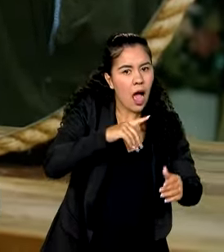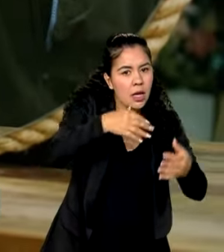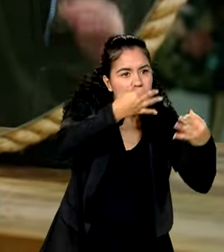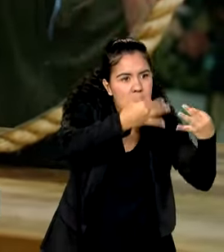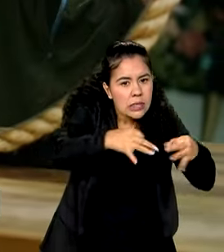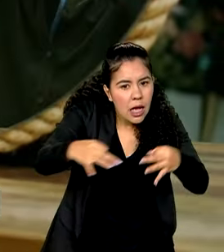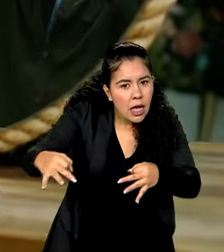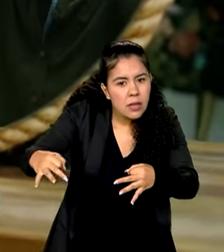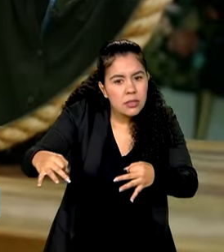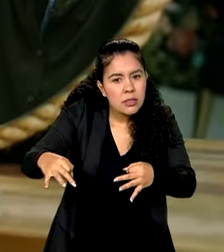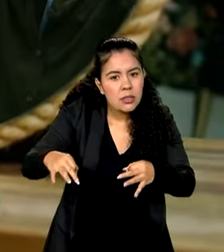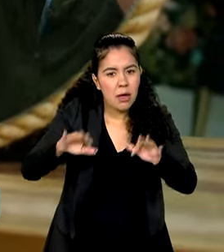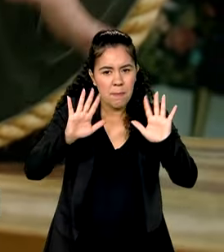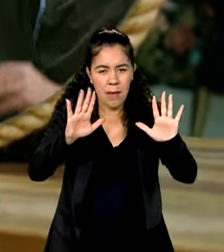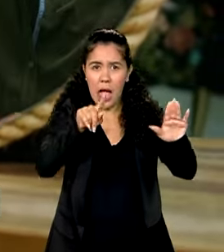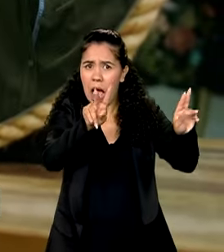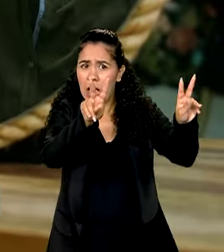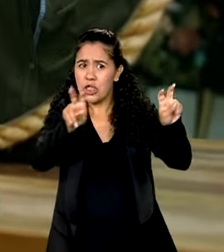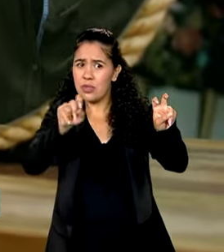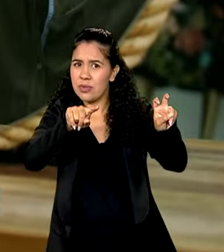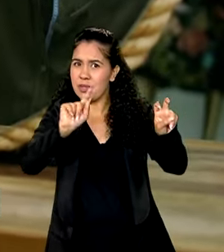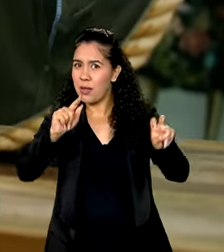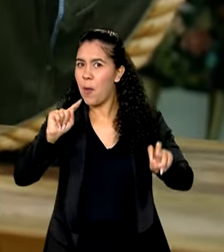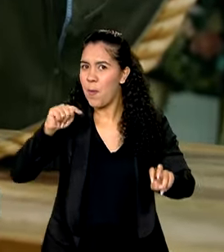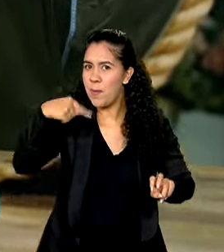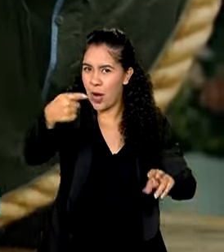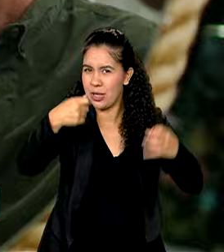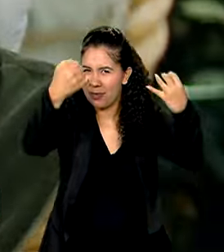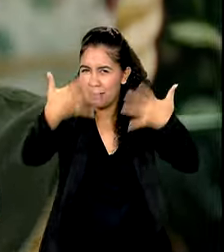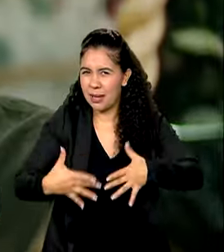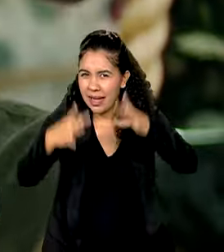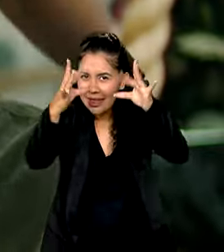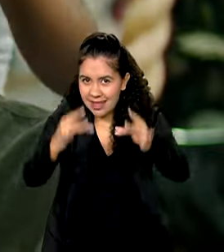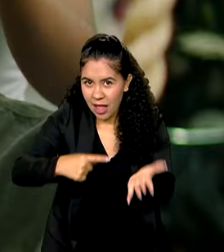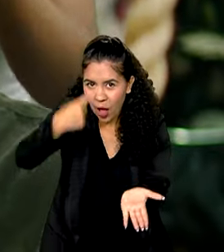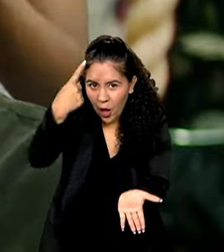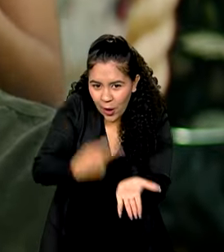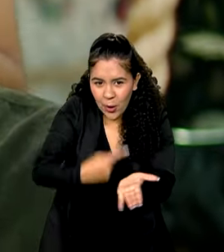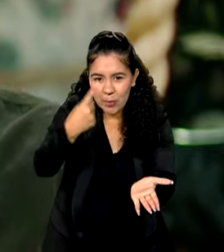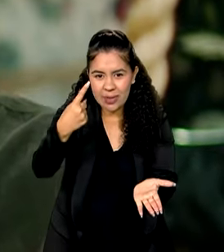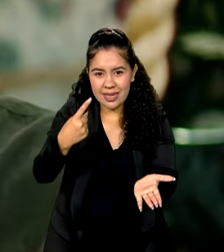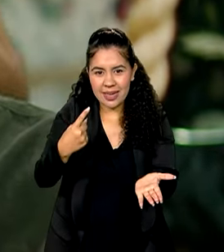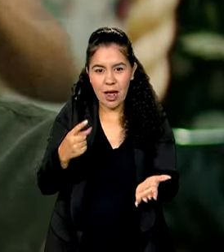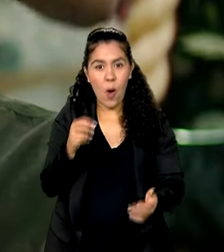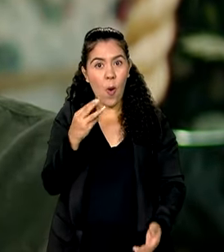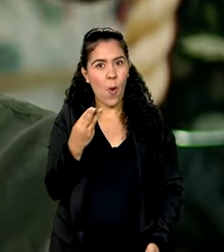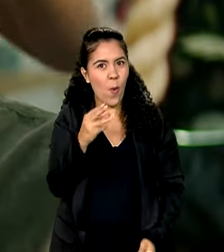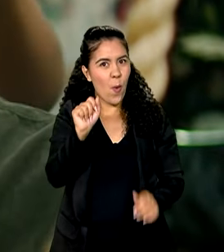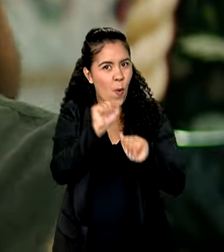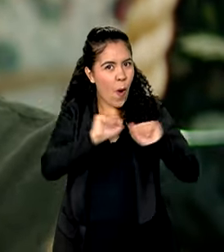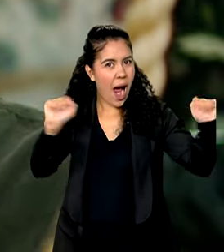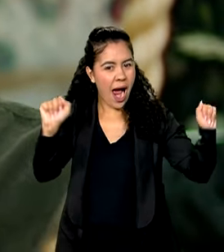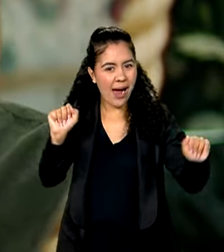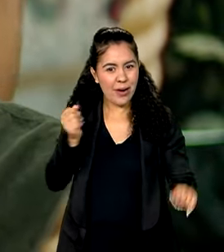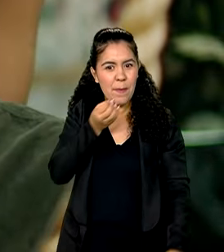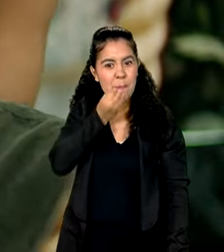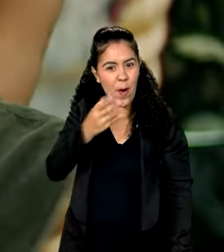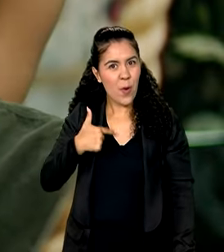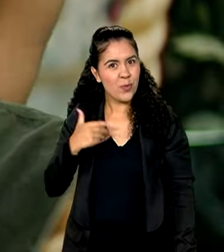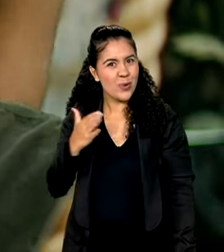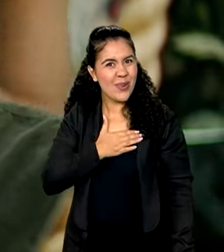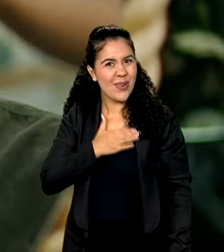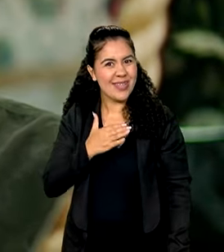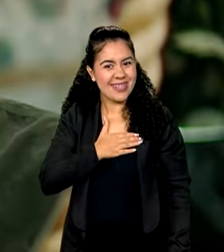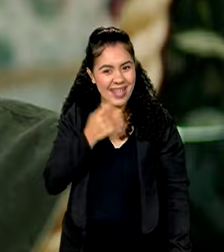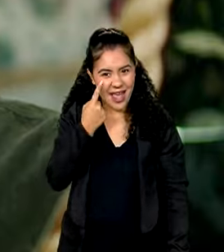Mas isso é o assunto para um próximo episódio. Combinado? Uau, Gabi! Ficou bom demais, hein? Gostei! Olha só!